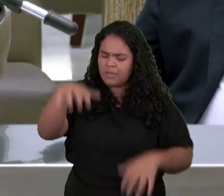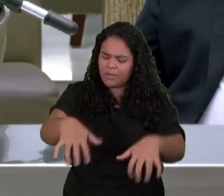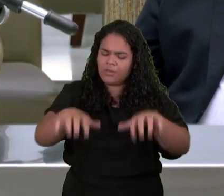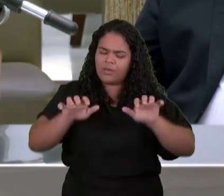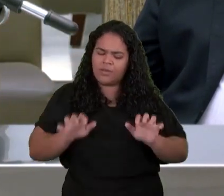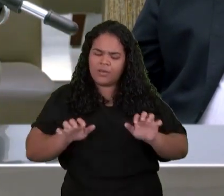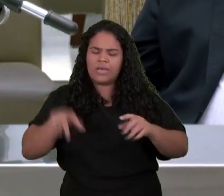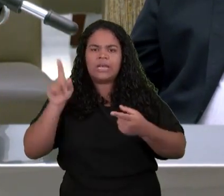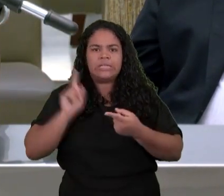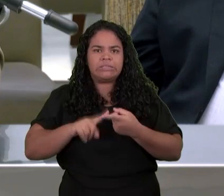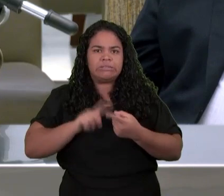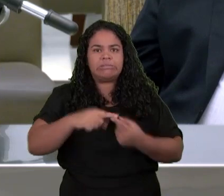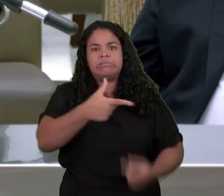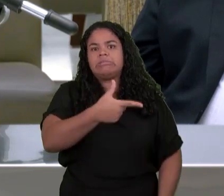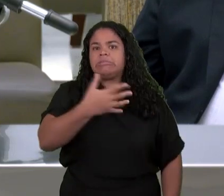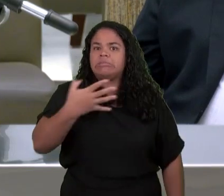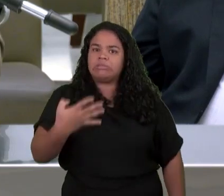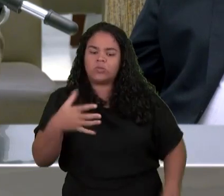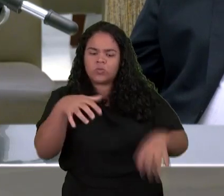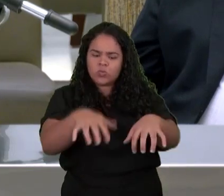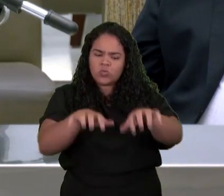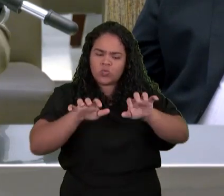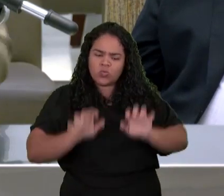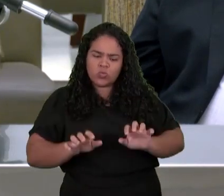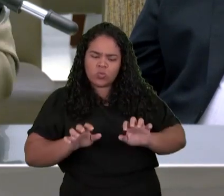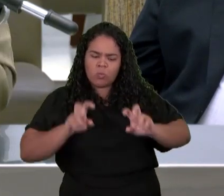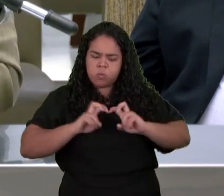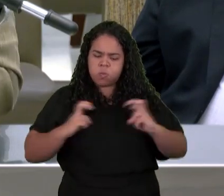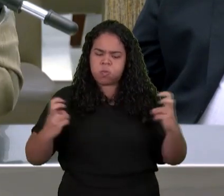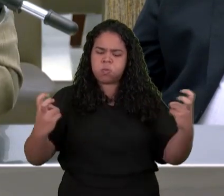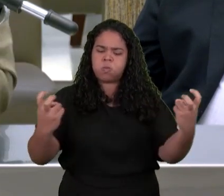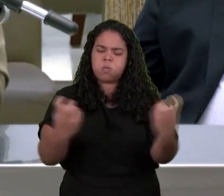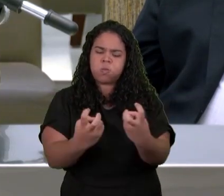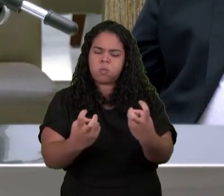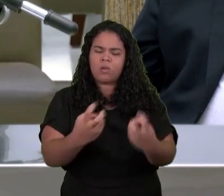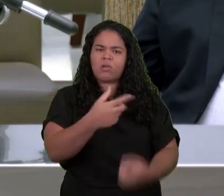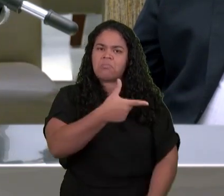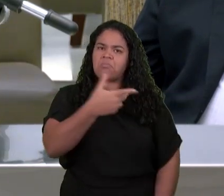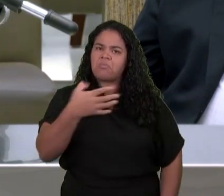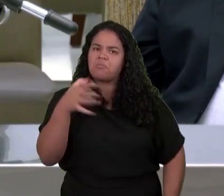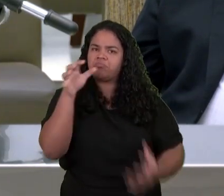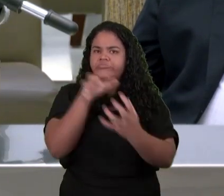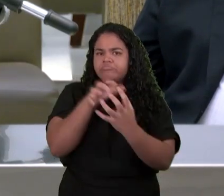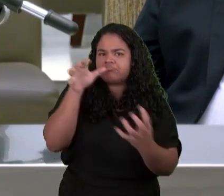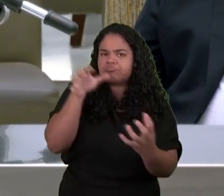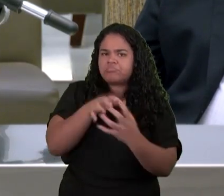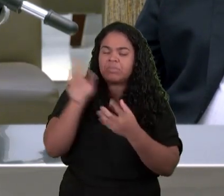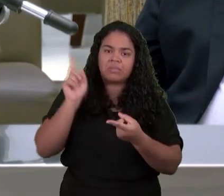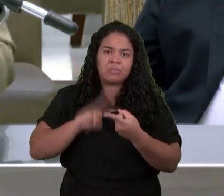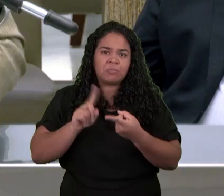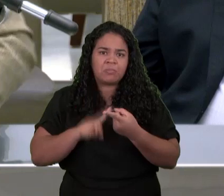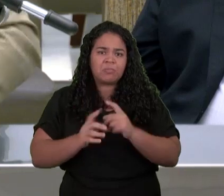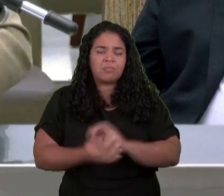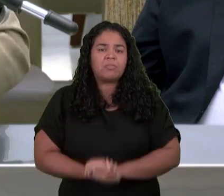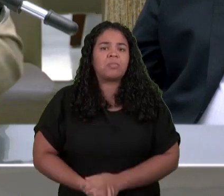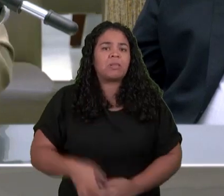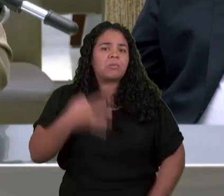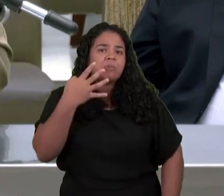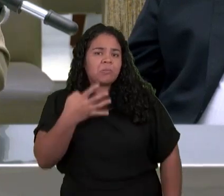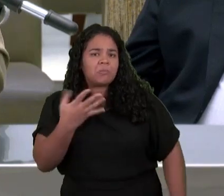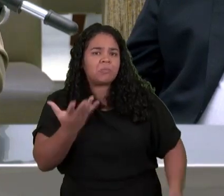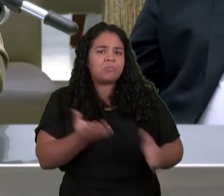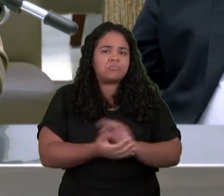Assentados Sobre o trono Depois Ele diz Que havia 4 seres Criaturas Viventes